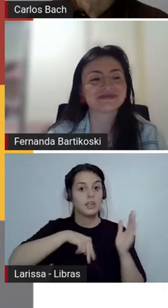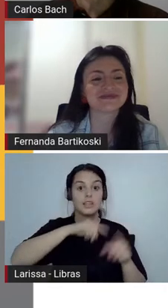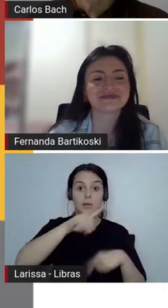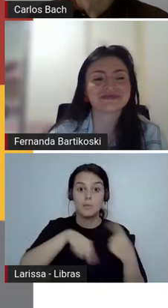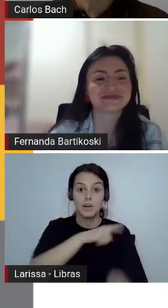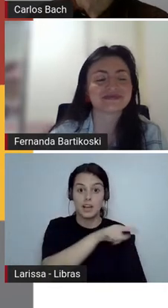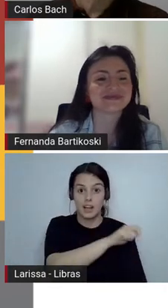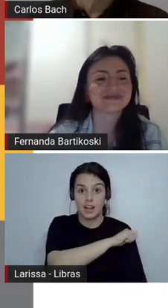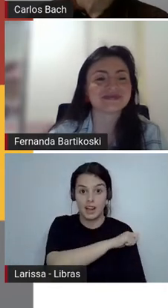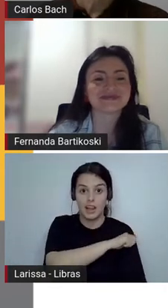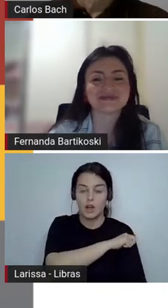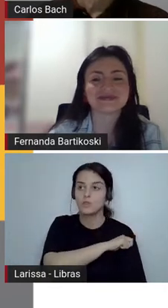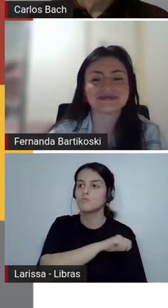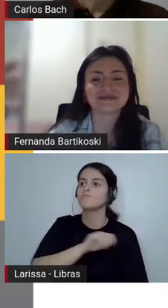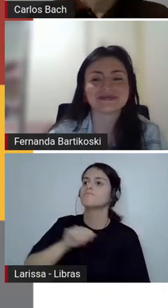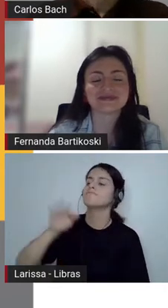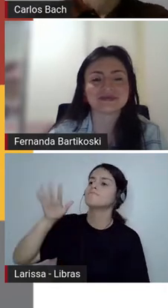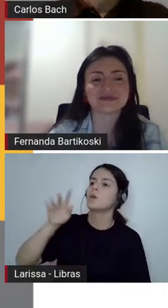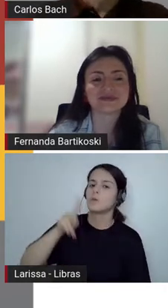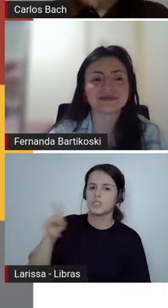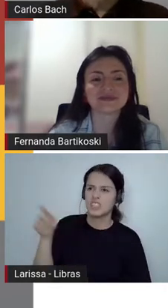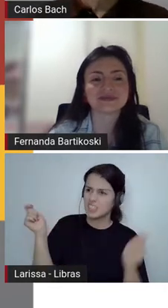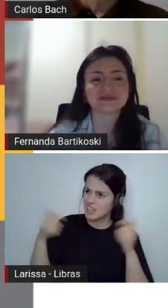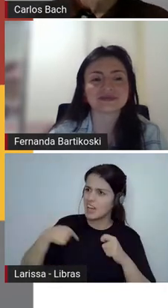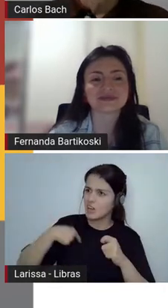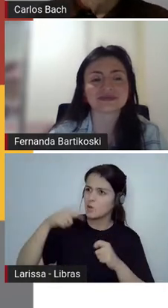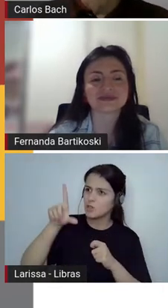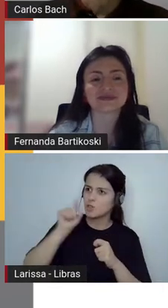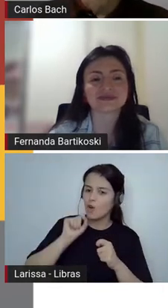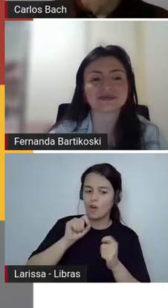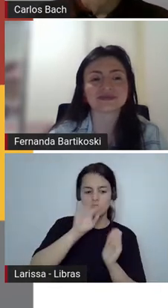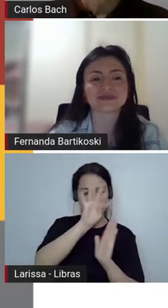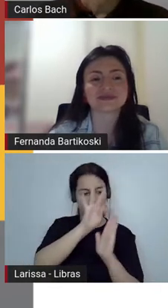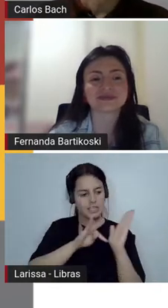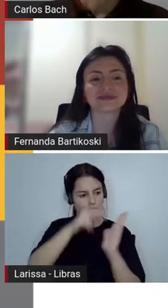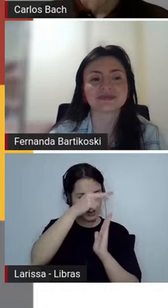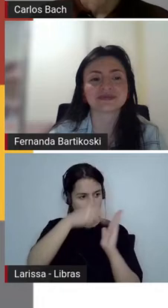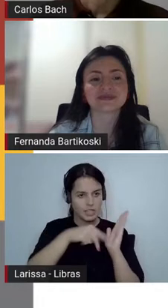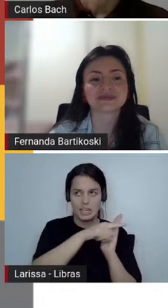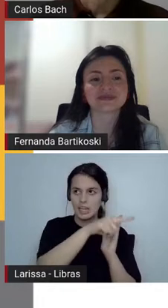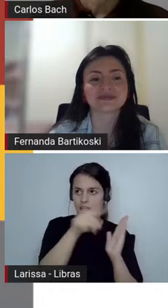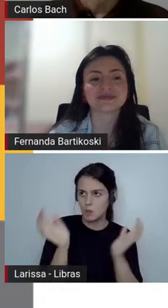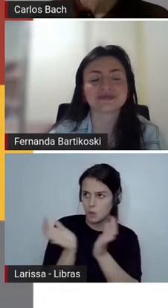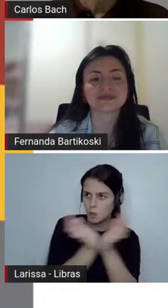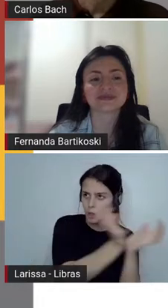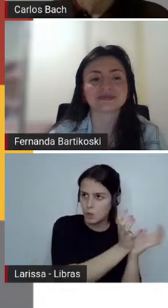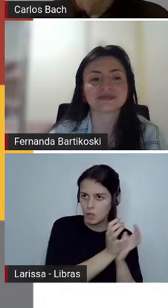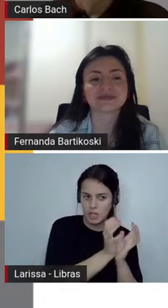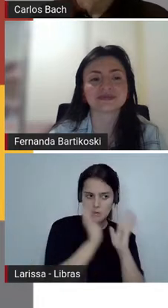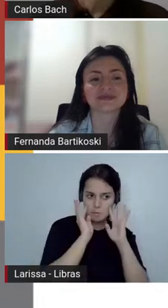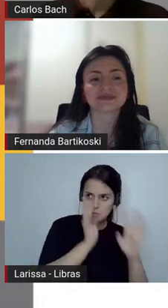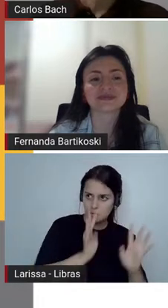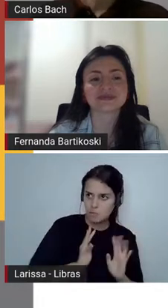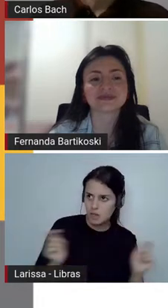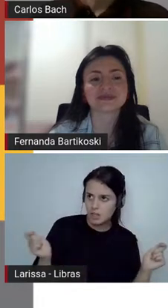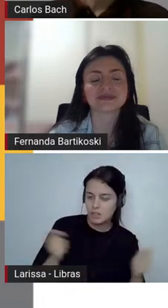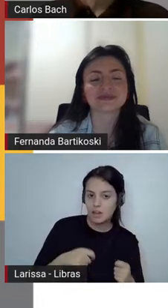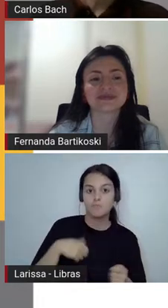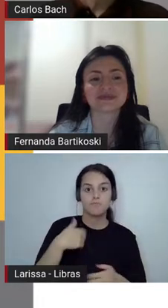a professora é bem isso. Por quê? Porque eu incentivei, eu mostrei o caminho,